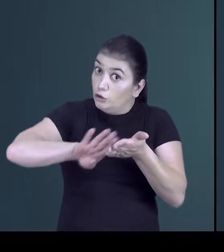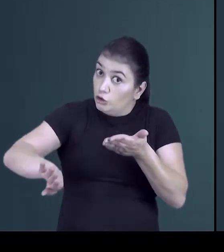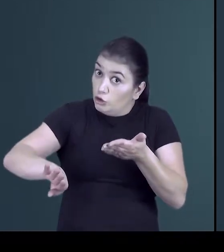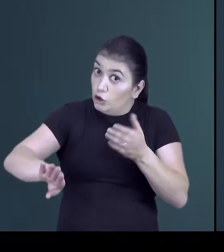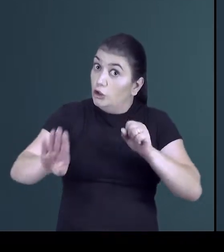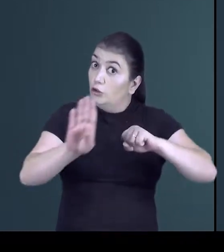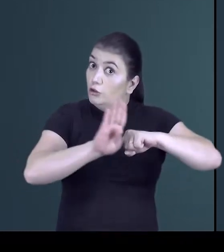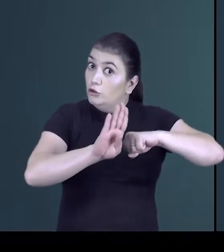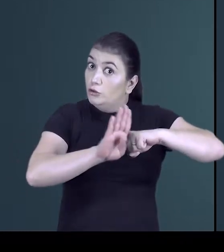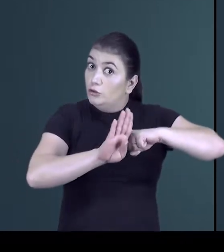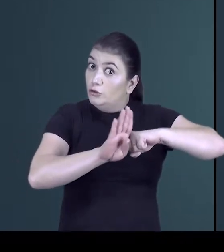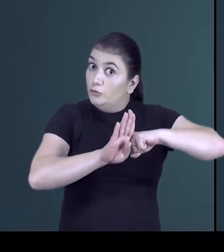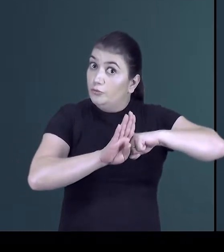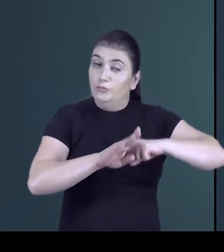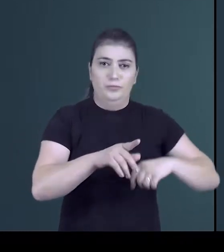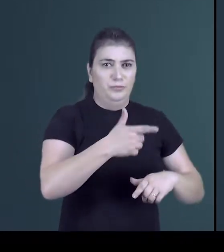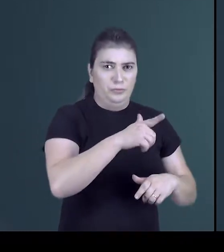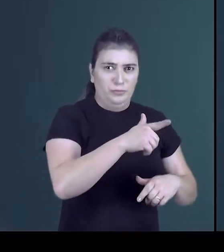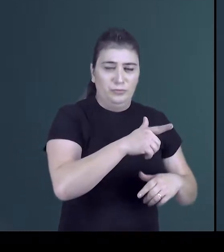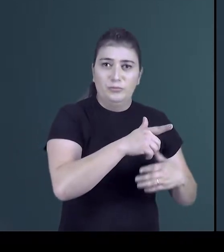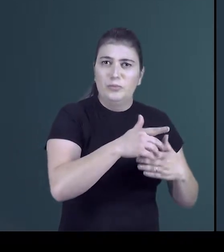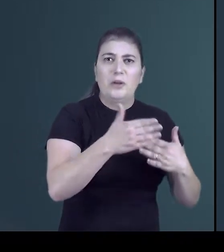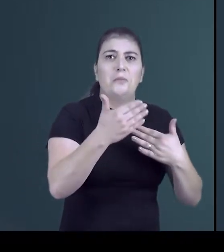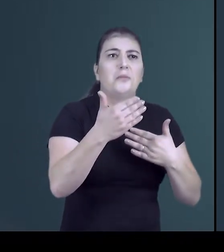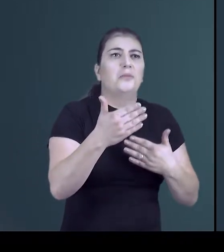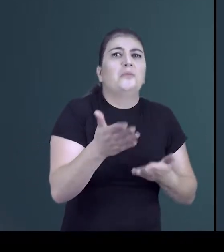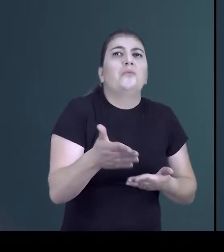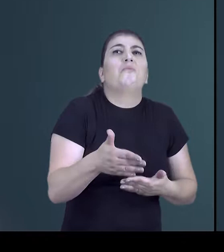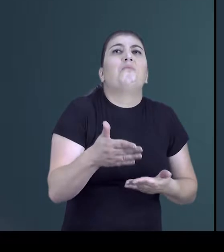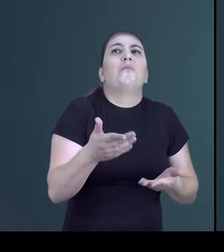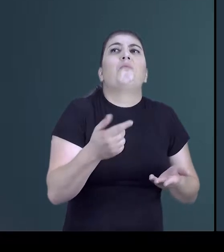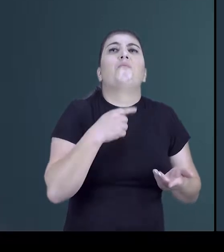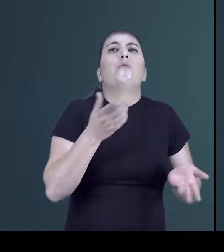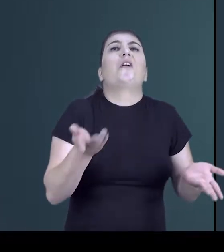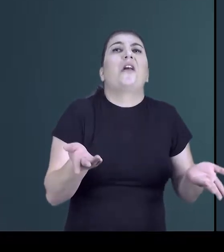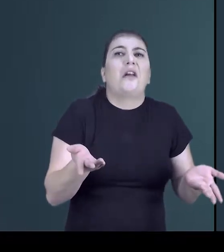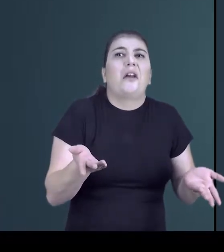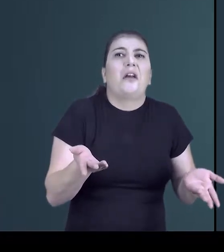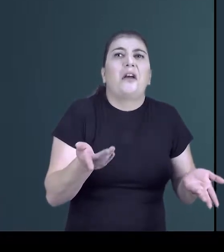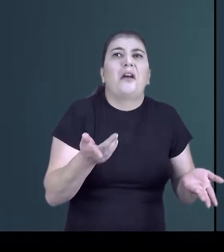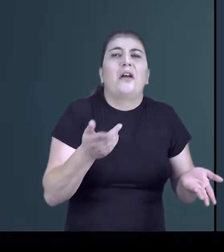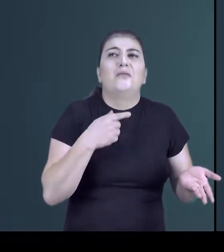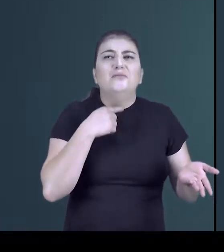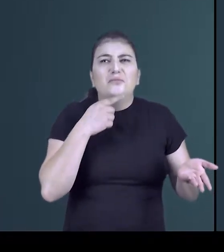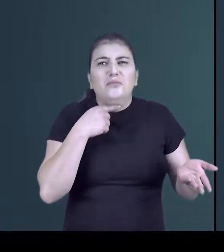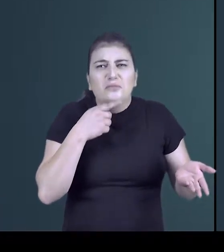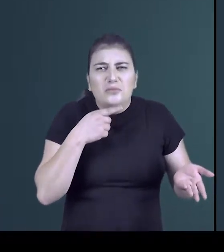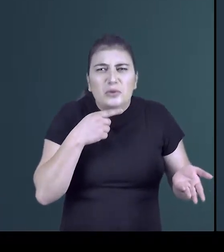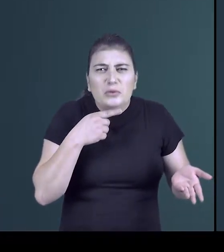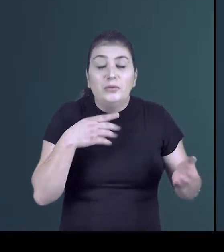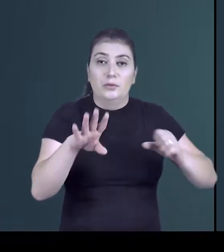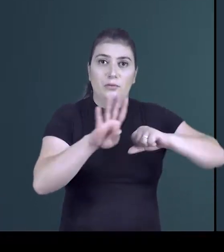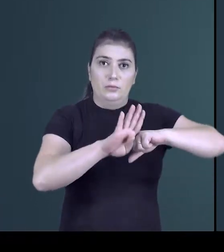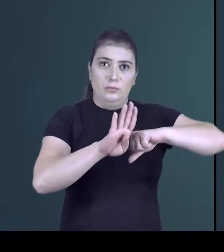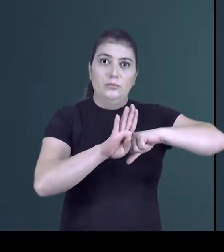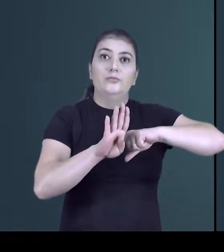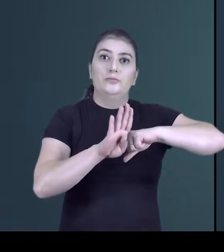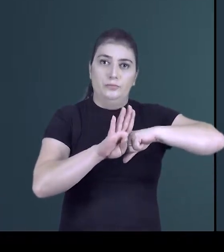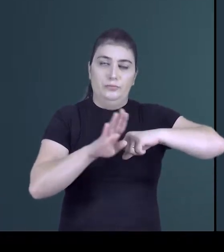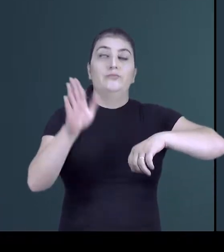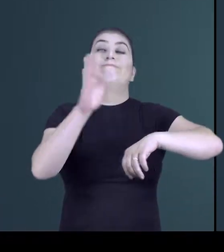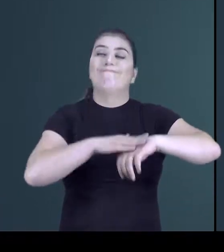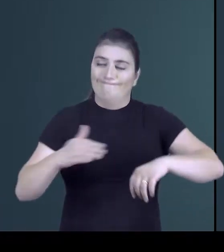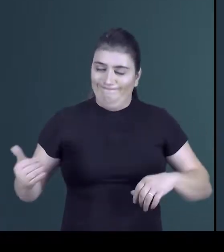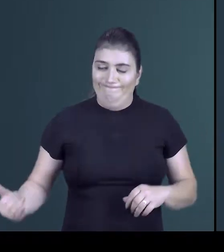substantivo. Não temos da prova, não temos o quê? Dúvidas? Vejam que esse substantivo é a